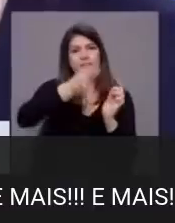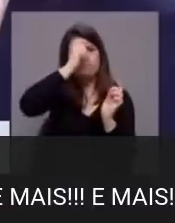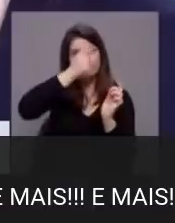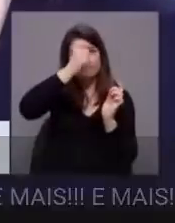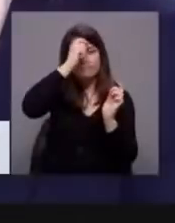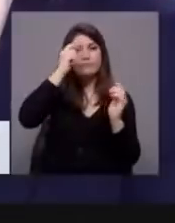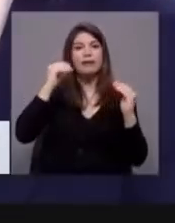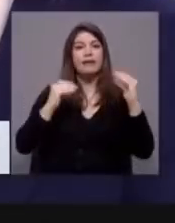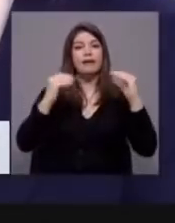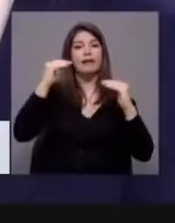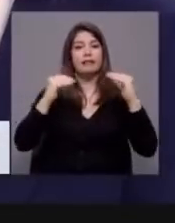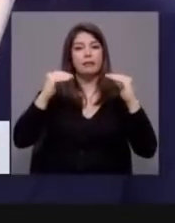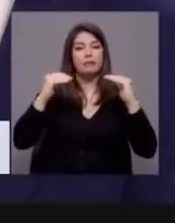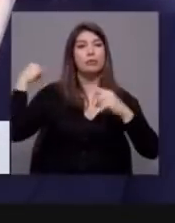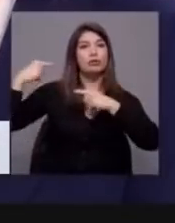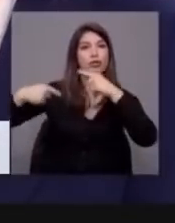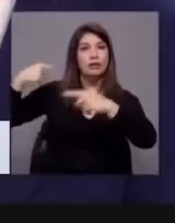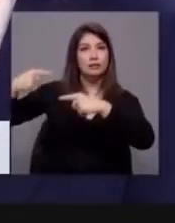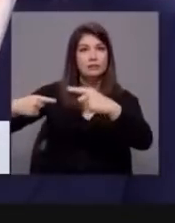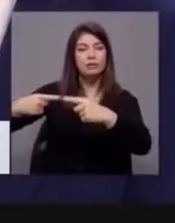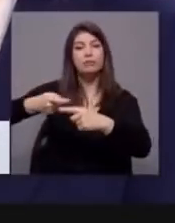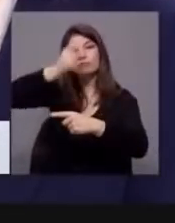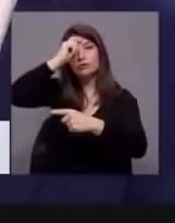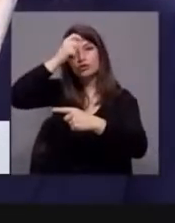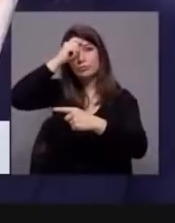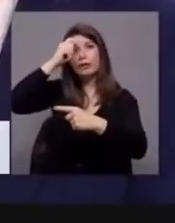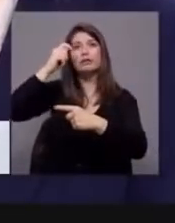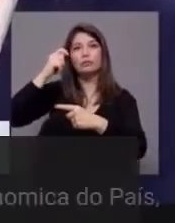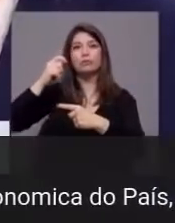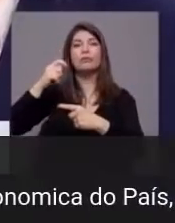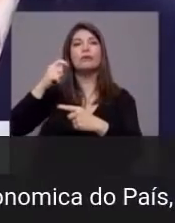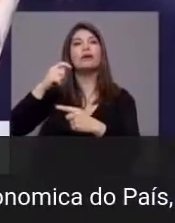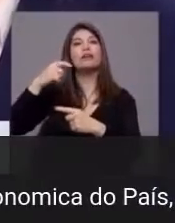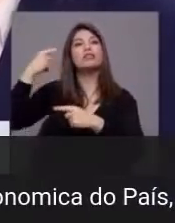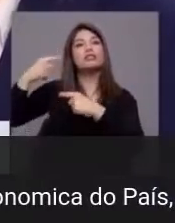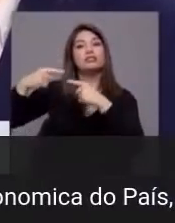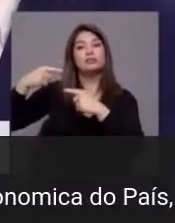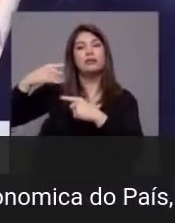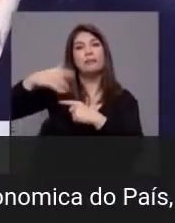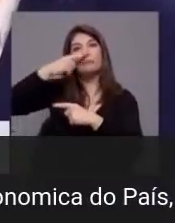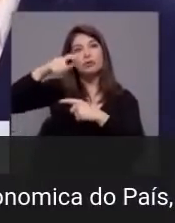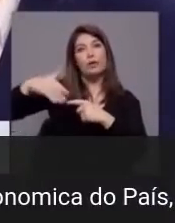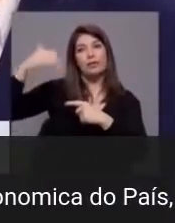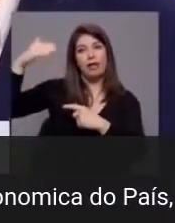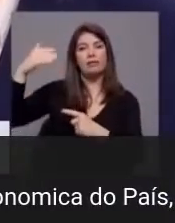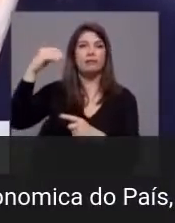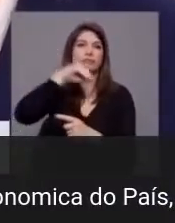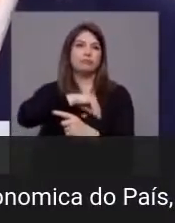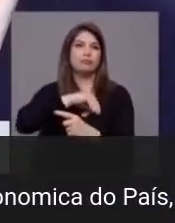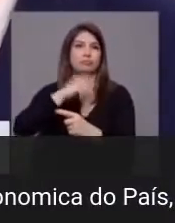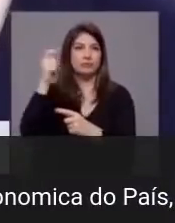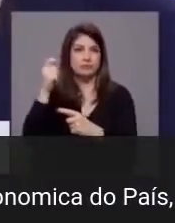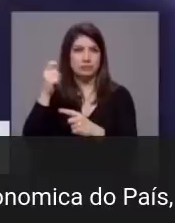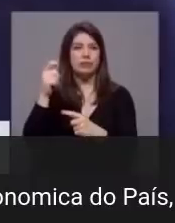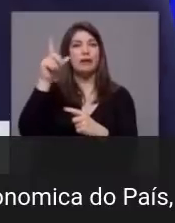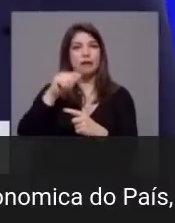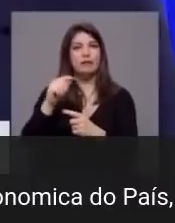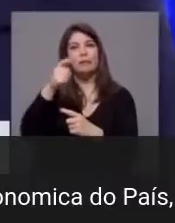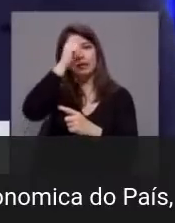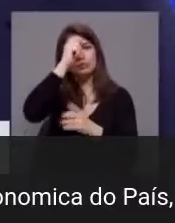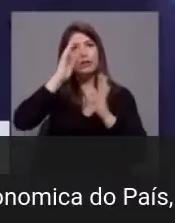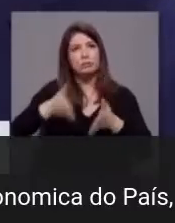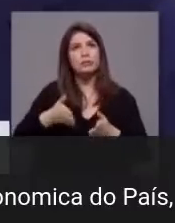equilíbrio entre gerações, que respeite as gerações que neste momento têm as pensões a pagamento, mas que garanta todos aqueles que estão a trabalhar e que descontam